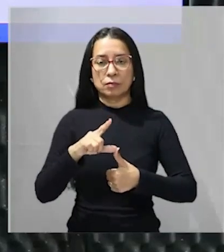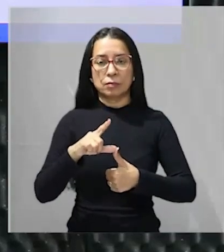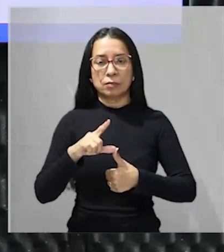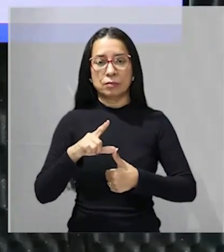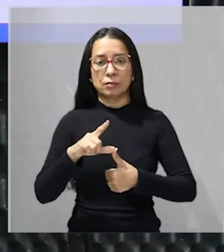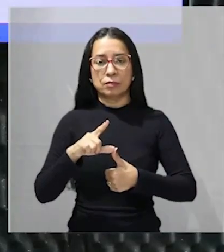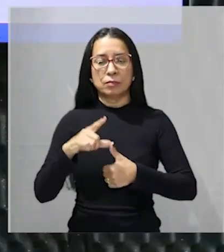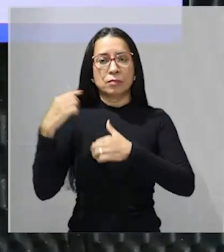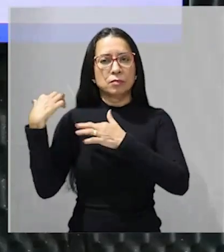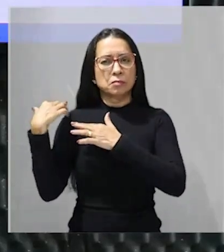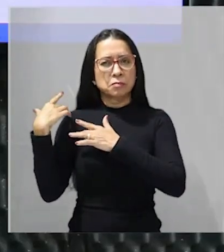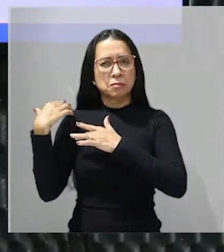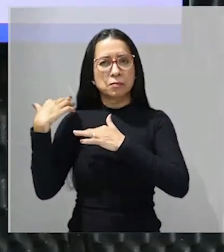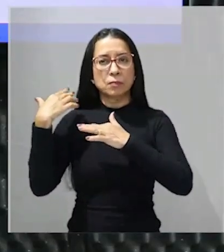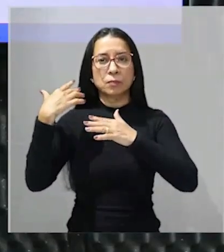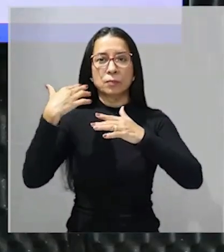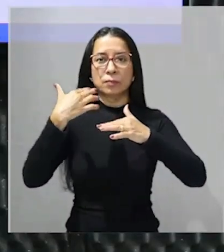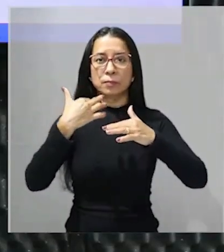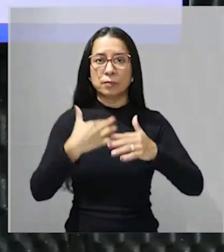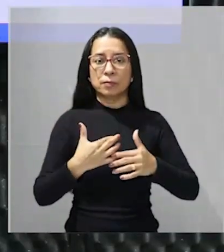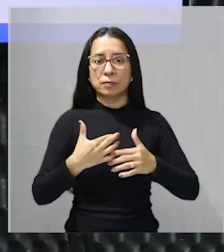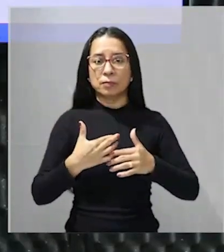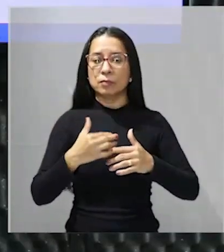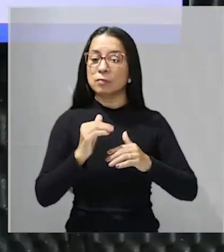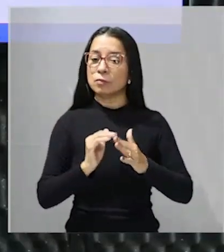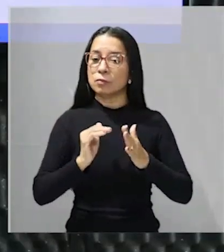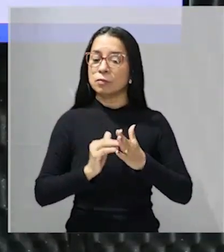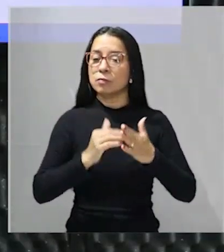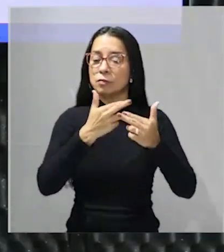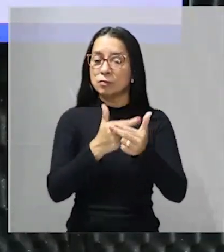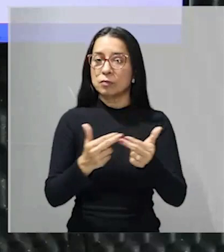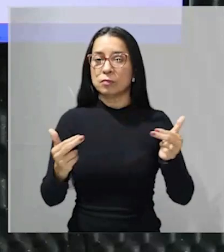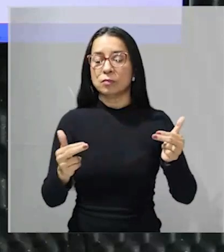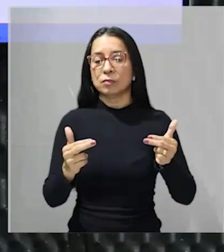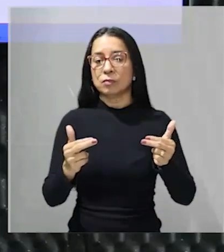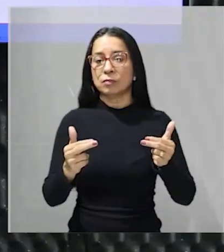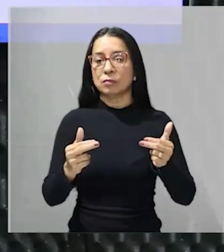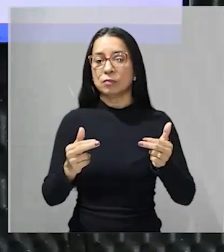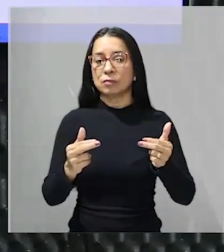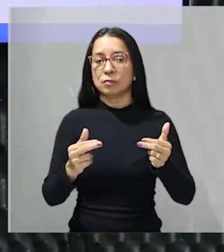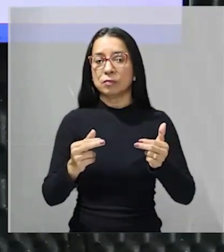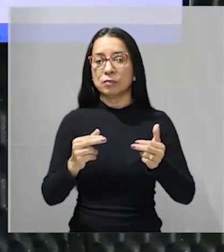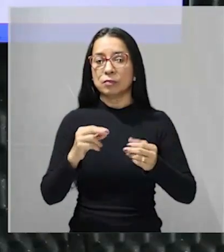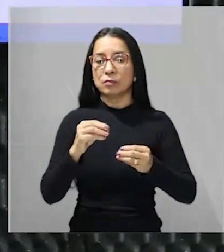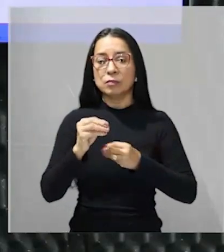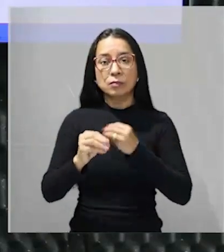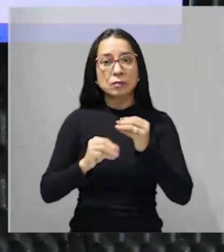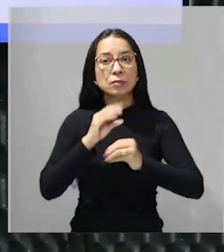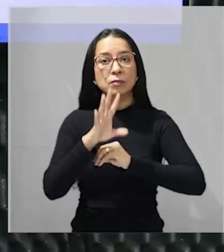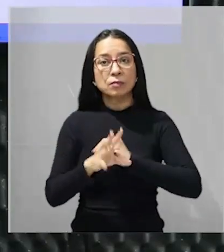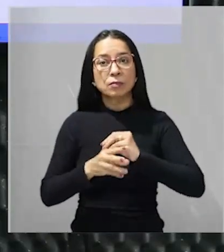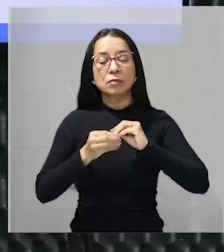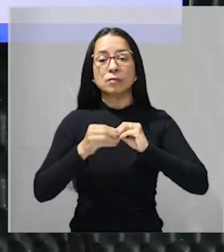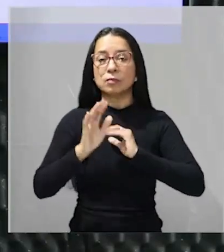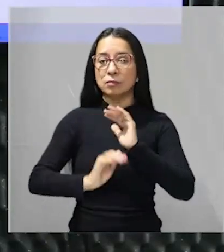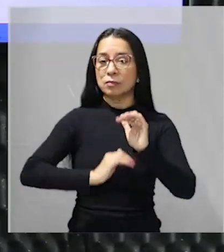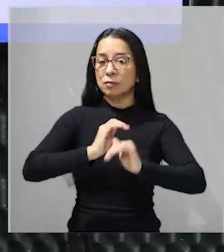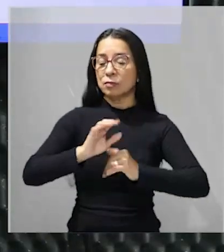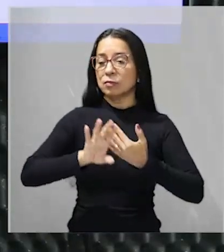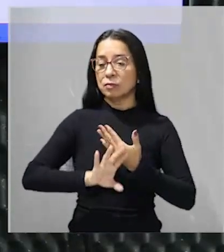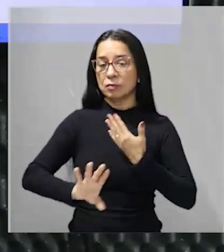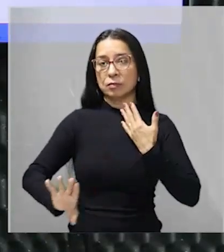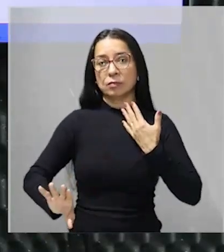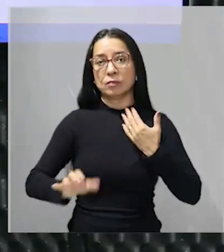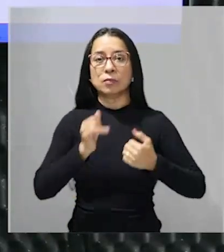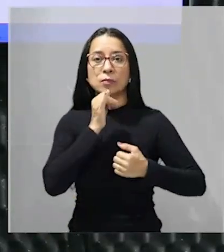espanhola então tudo isso são elementos que favoreceram esse processo de fragmentação assim também como por exemplo